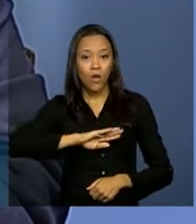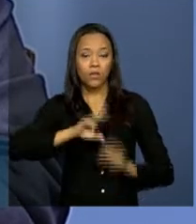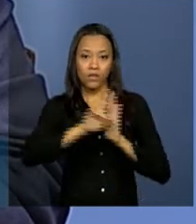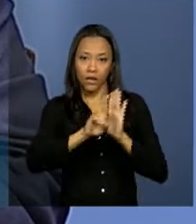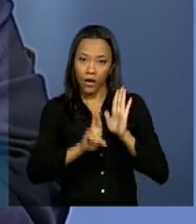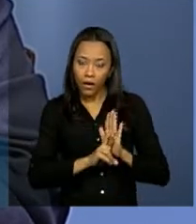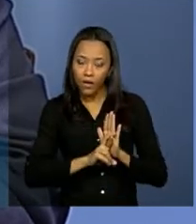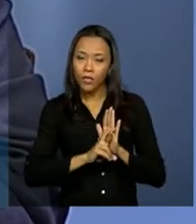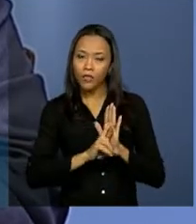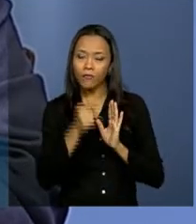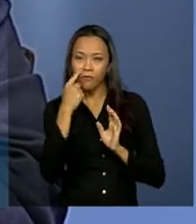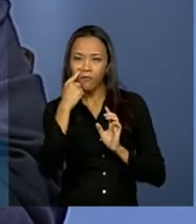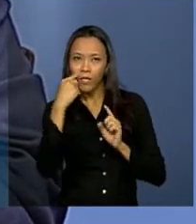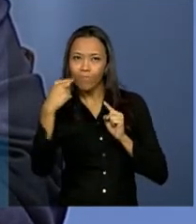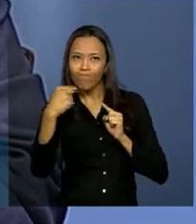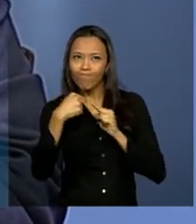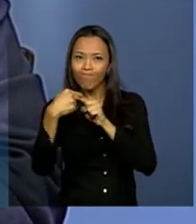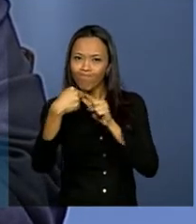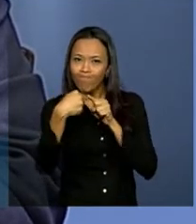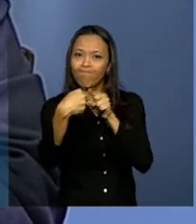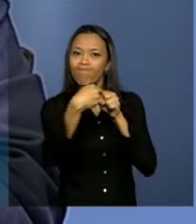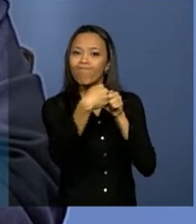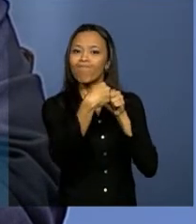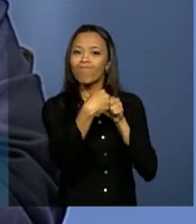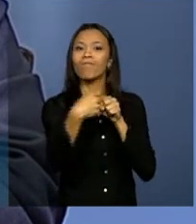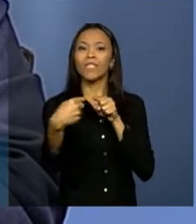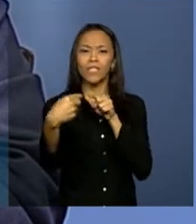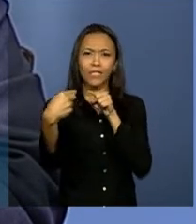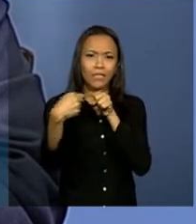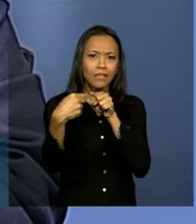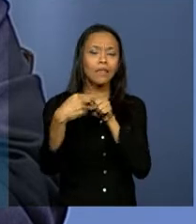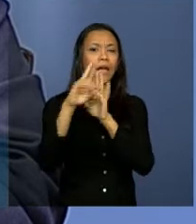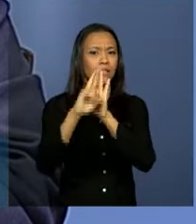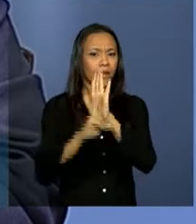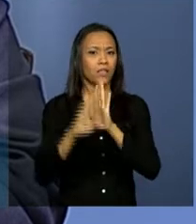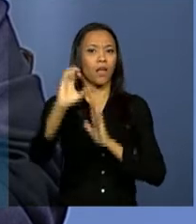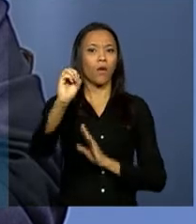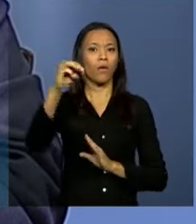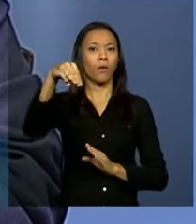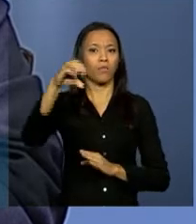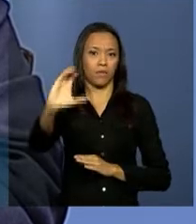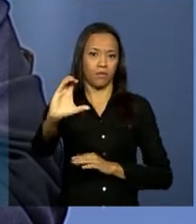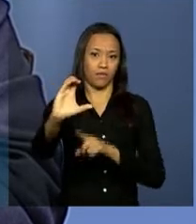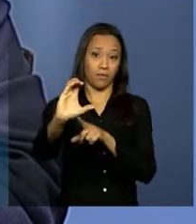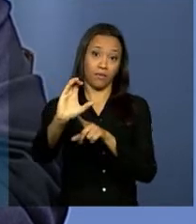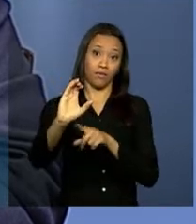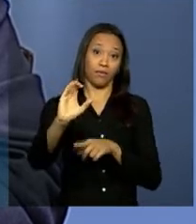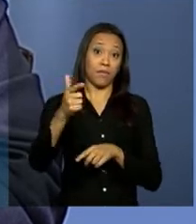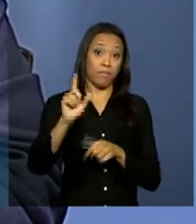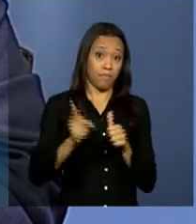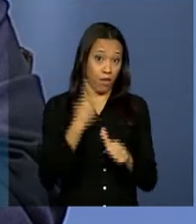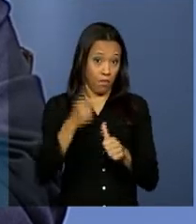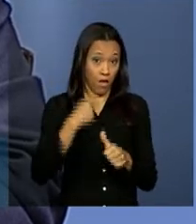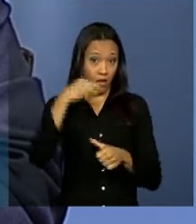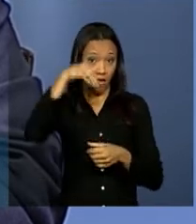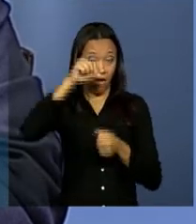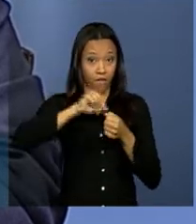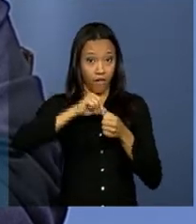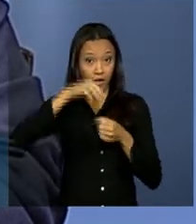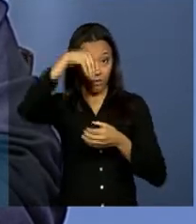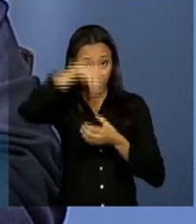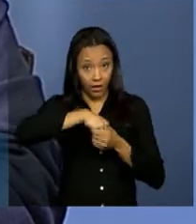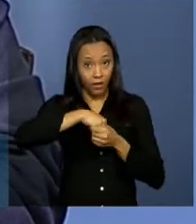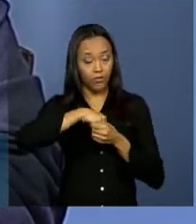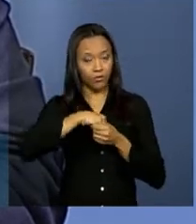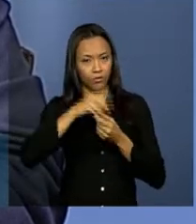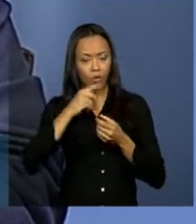estão de acordo com as regras da OMC. Evidentemente, que isso também é feito internamente, em consultas entre os dois ministérios